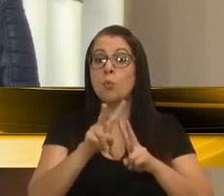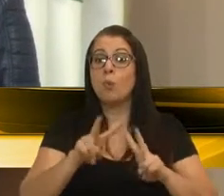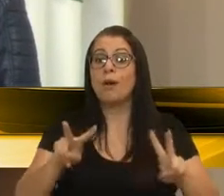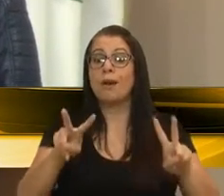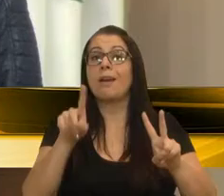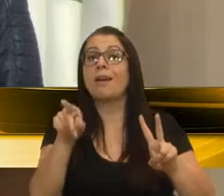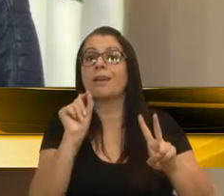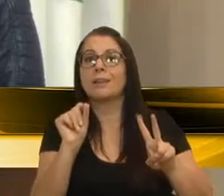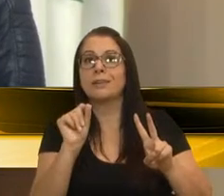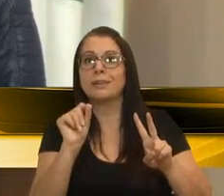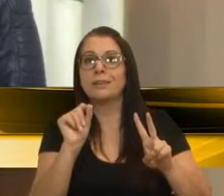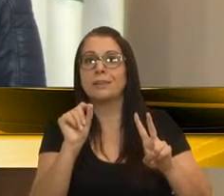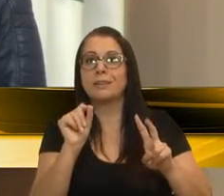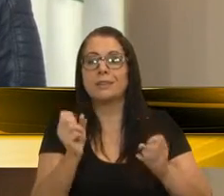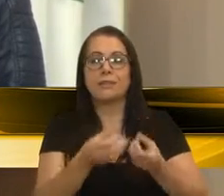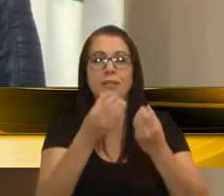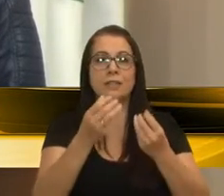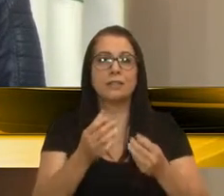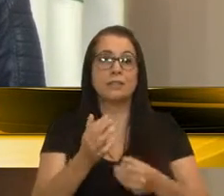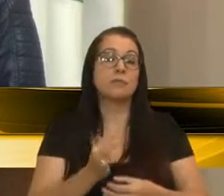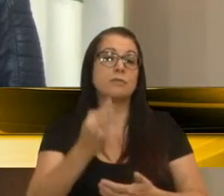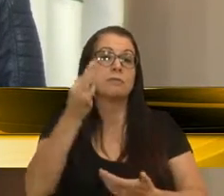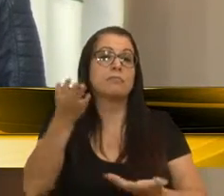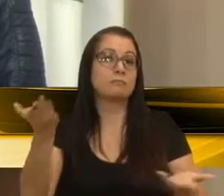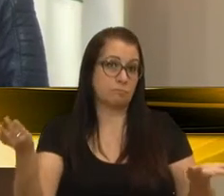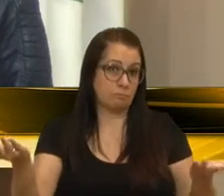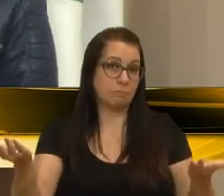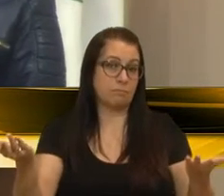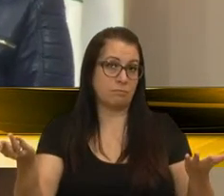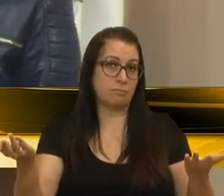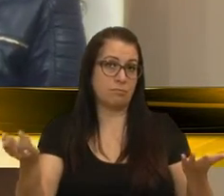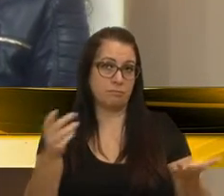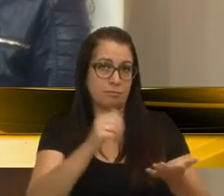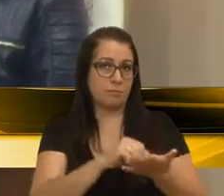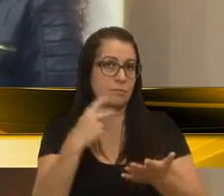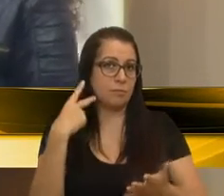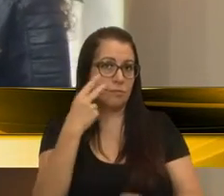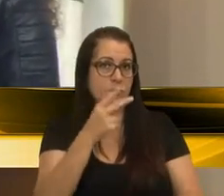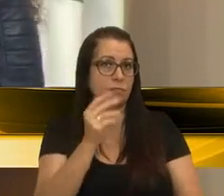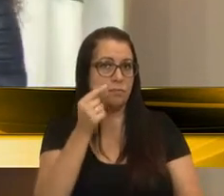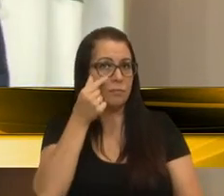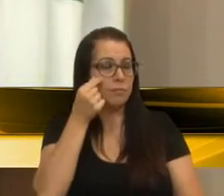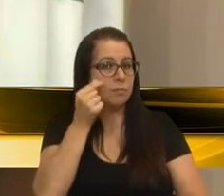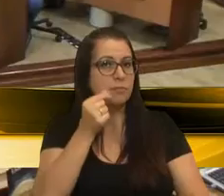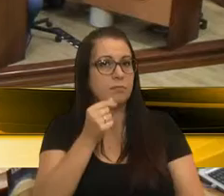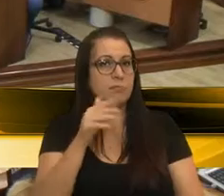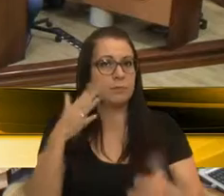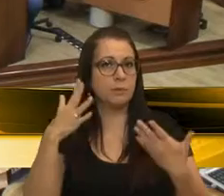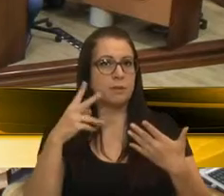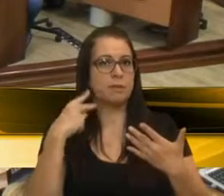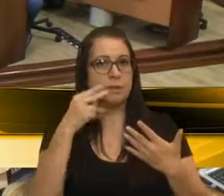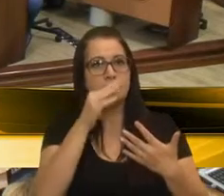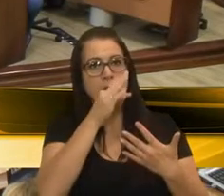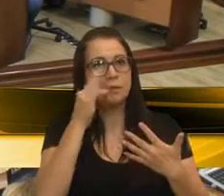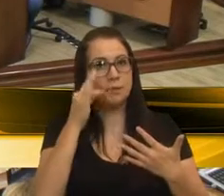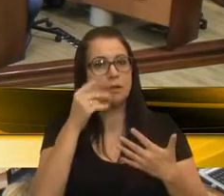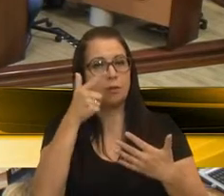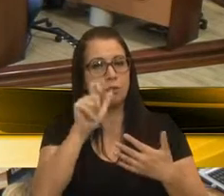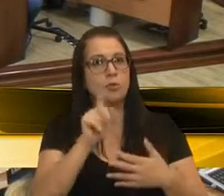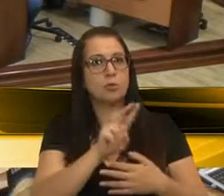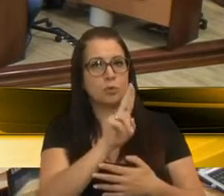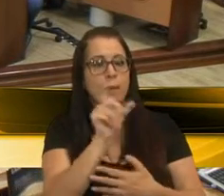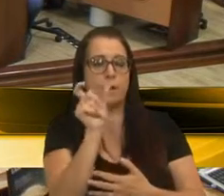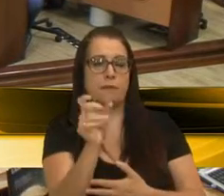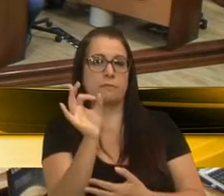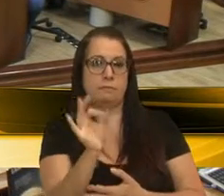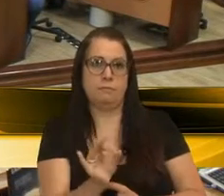nós vamos dar para a nossa festa no futuro? Seu a parte, vereador Frisco. Parabéns, vereadora Tatiana, e eu acho que a senhora usou a